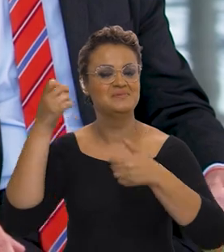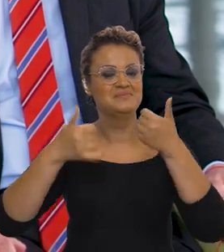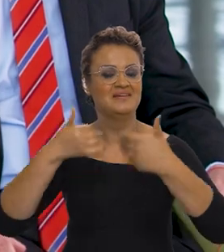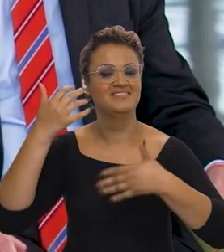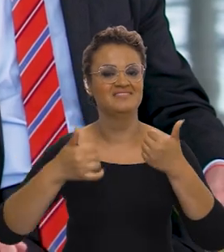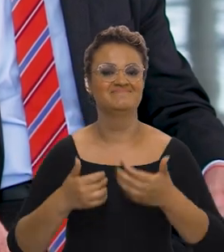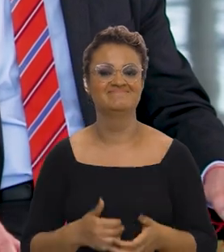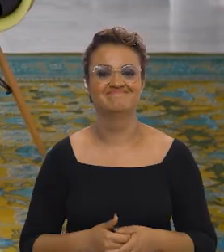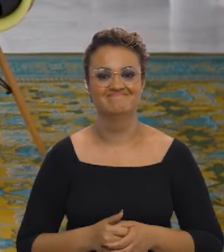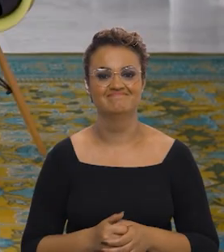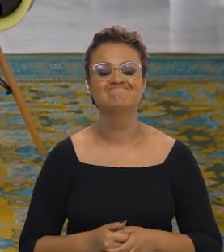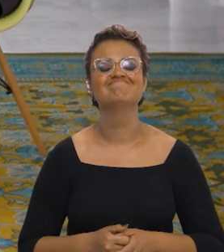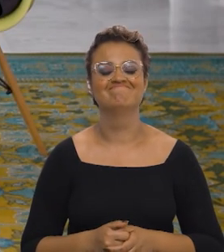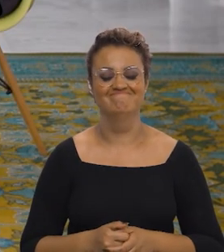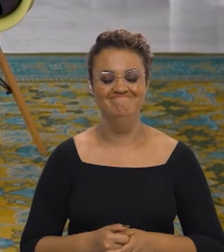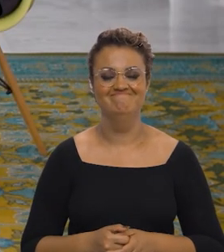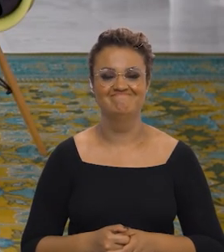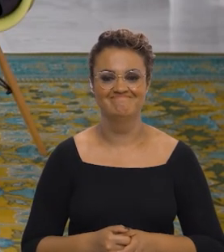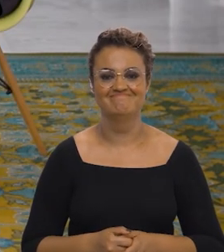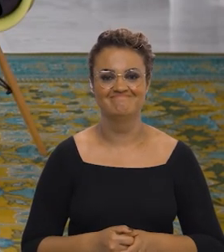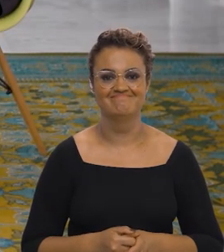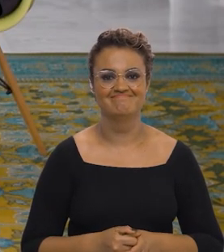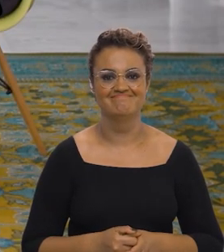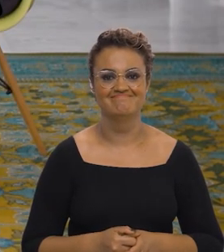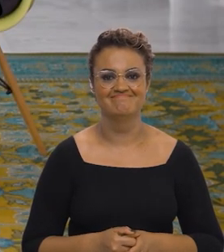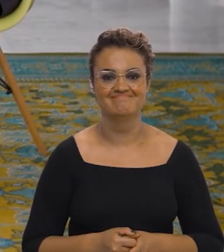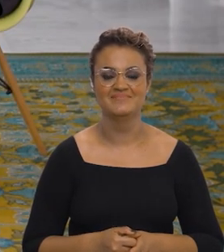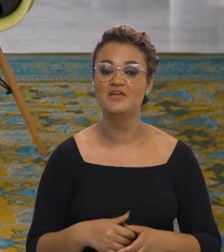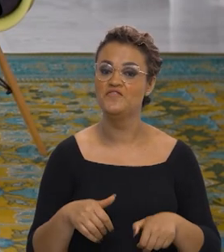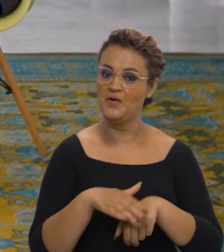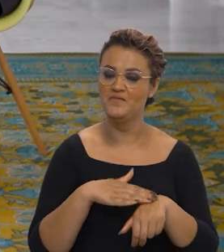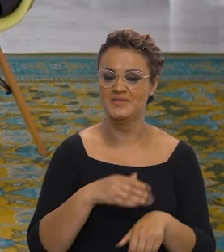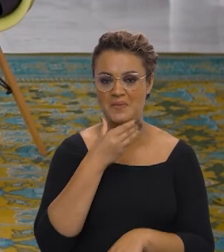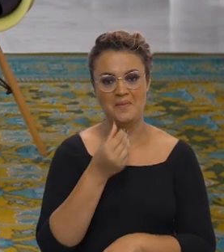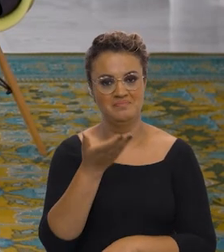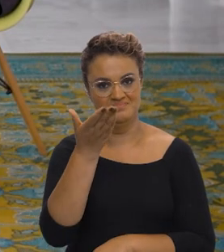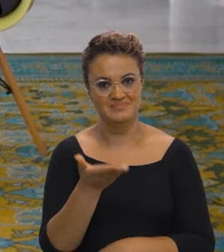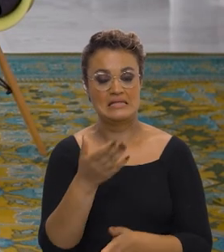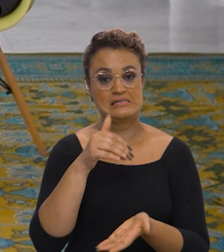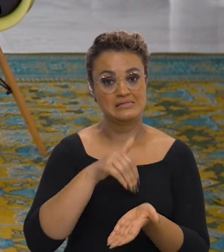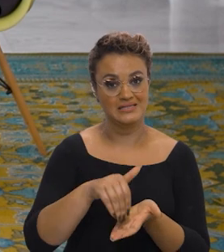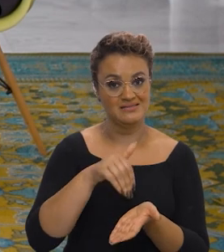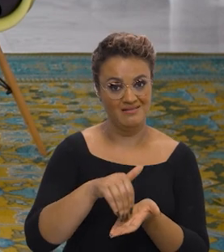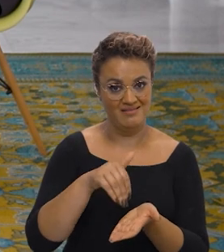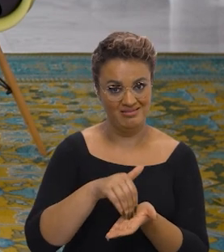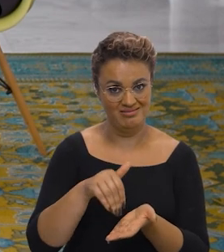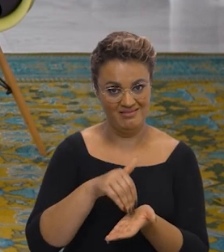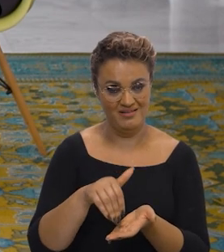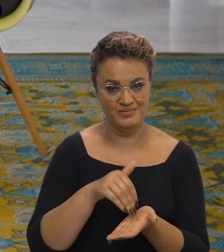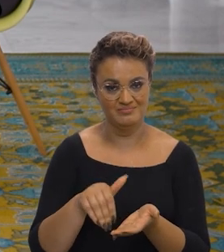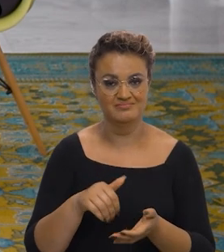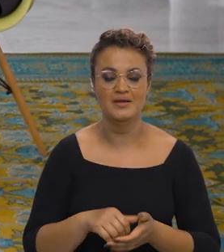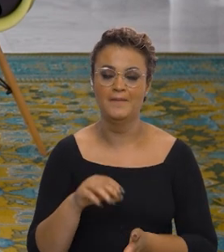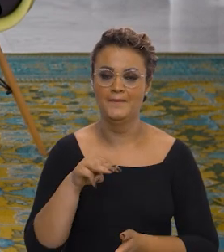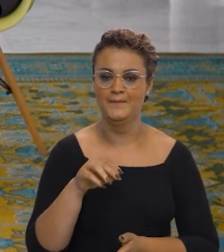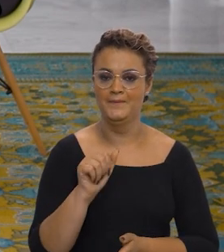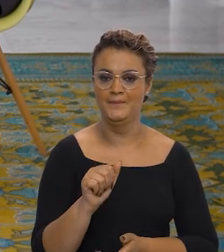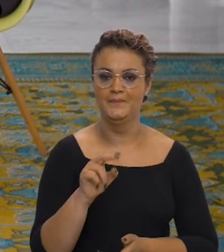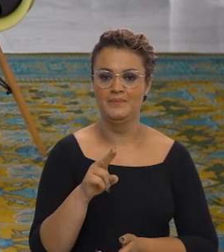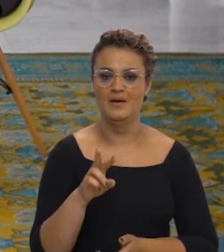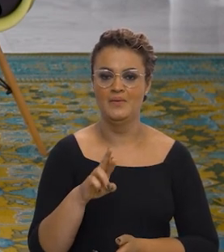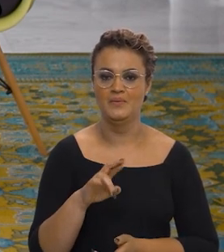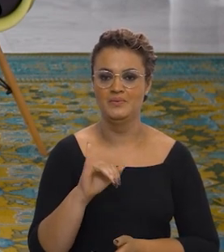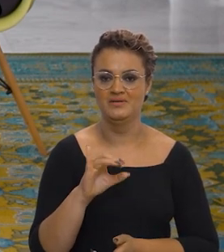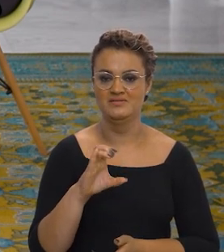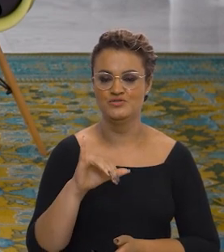você e para todos. Tá certo. Essa foi a minha conversa aqui no Palácio do Planalto com o secretário Maurício Muniz